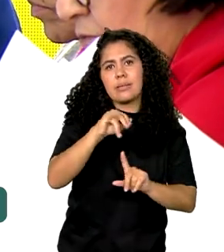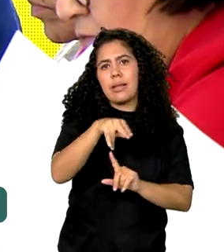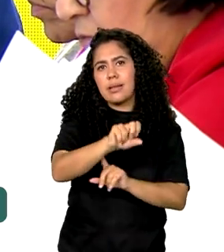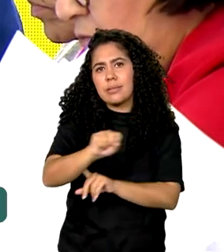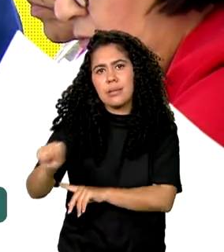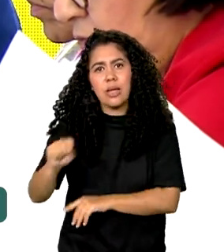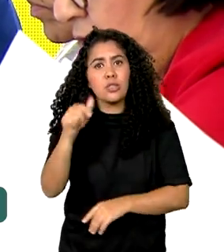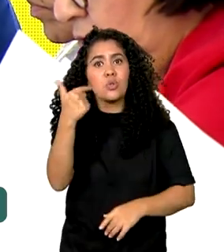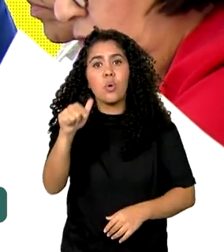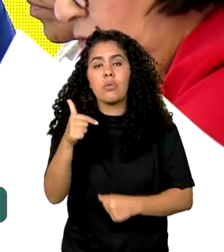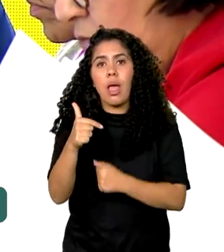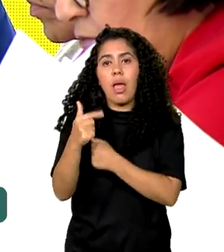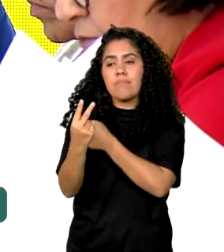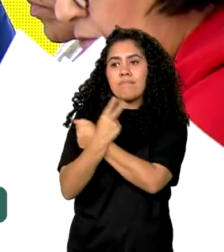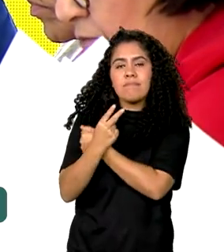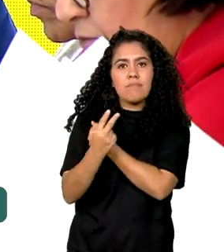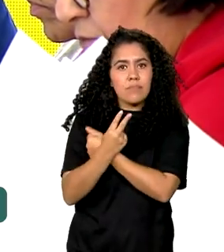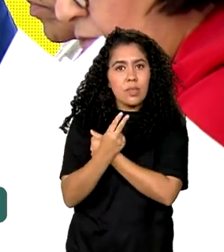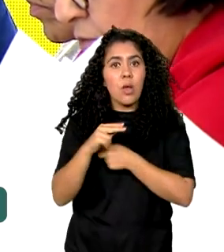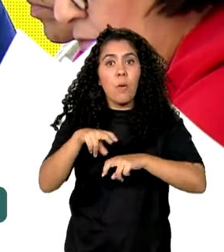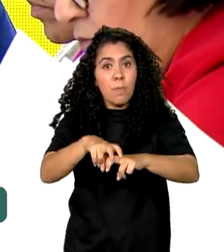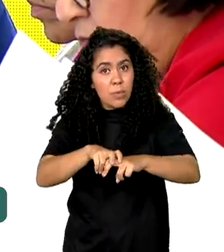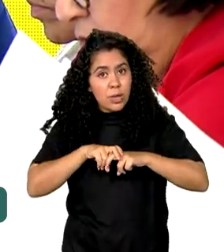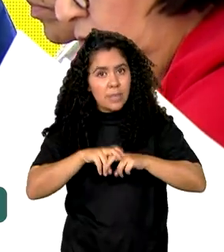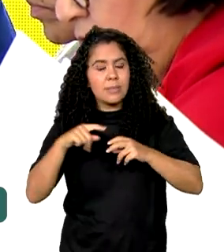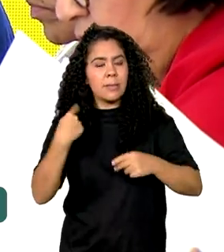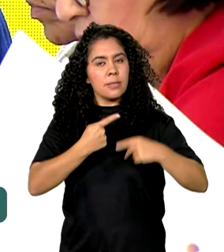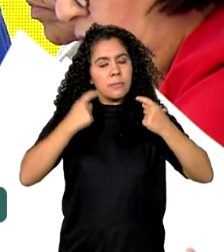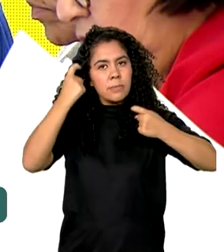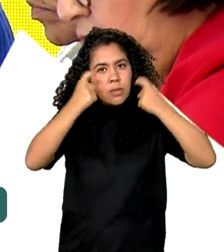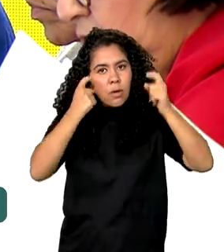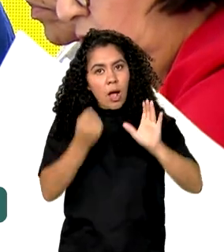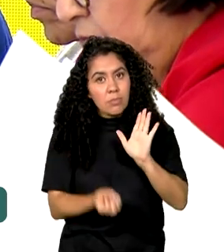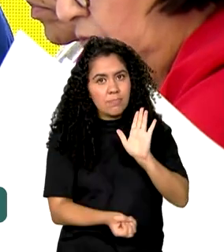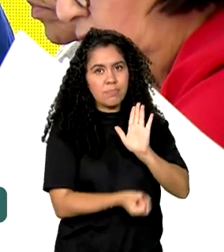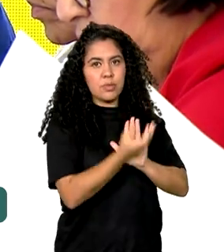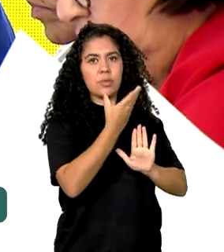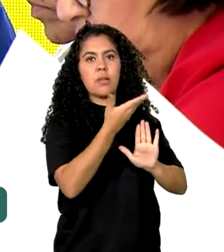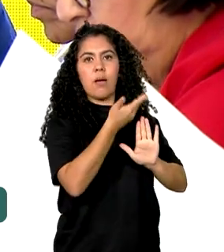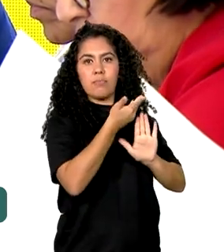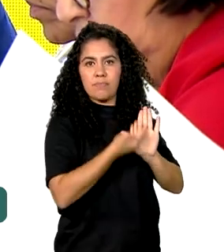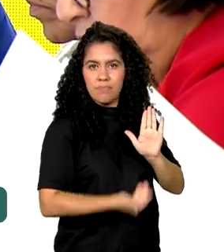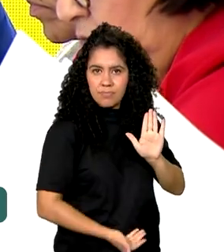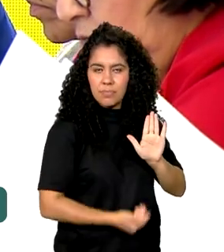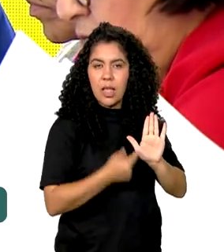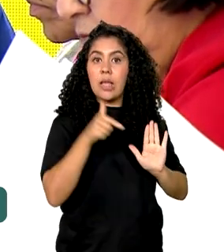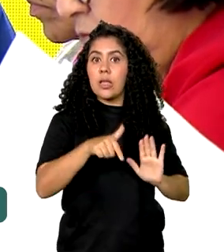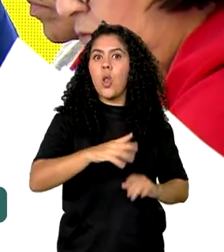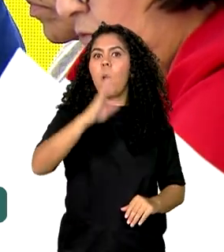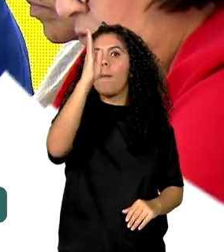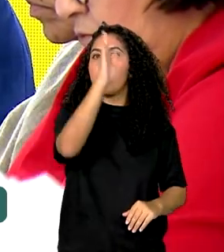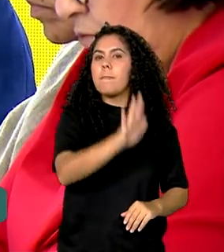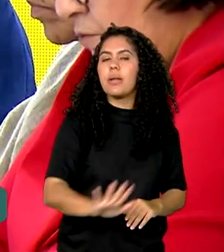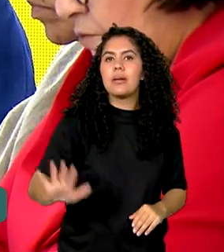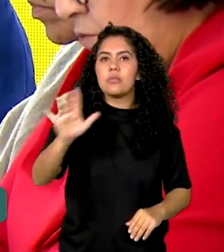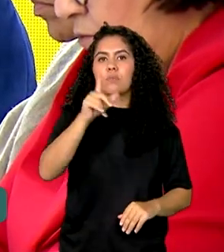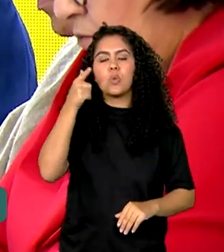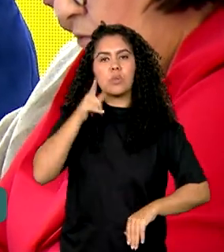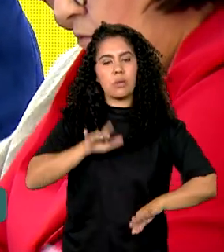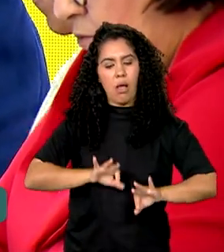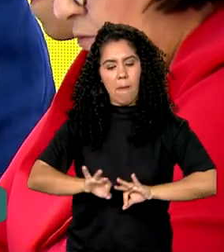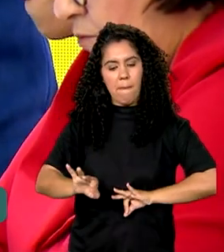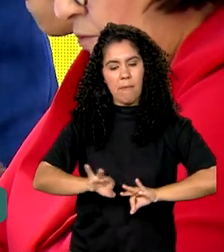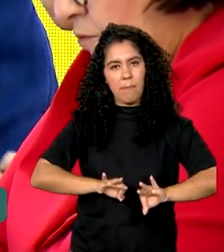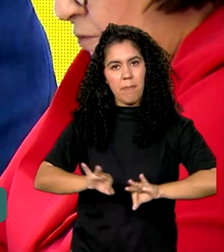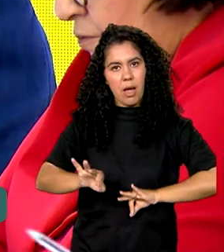seja, a preocupação desse marco regulatório é para que o Brasil possa aqui se preparar